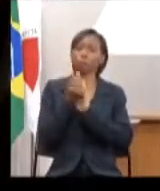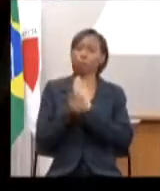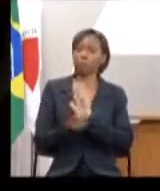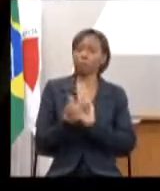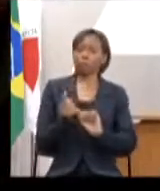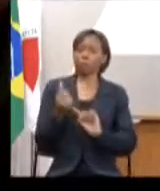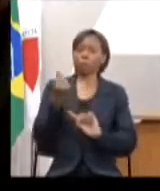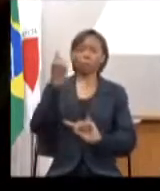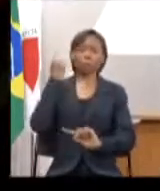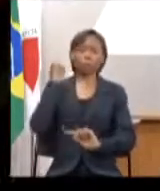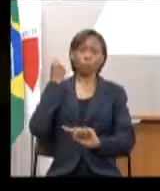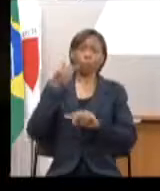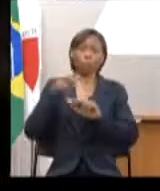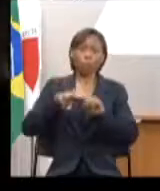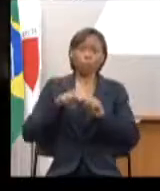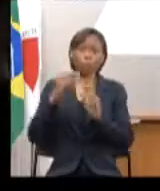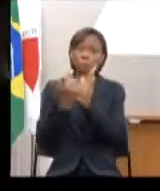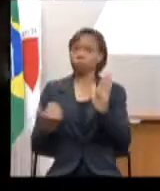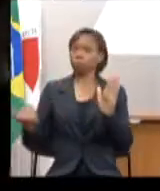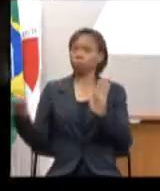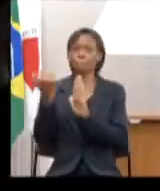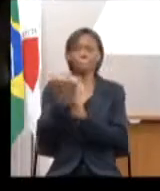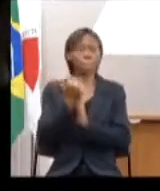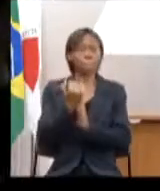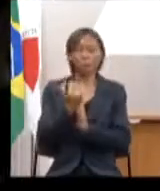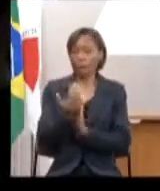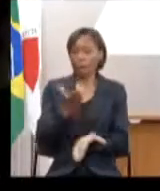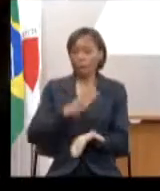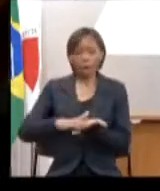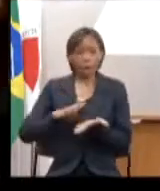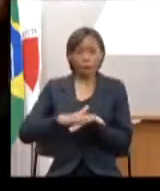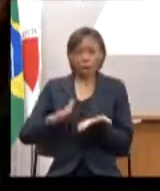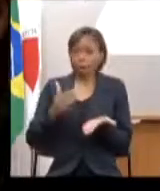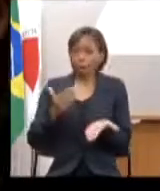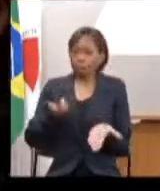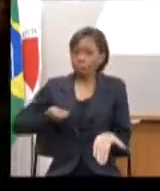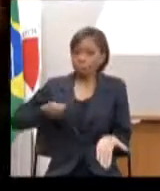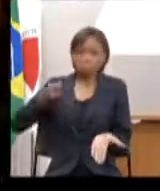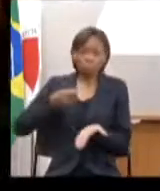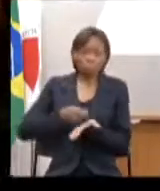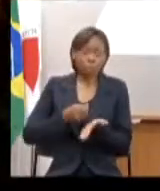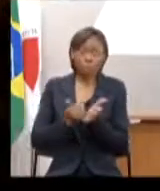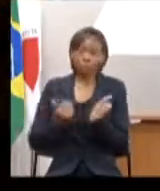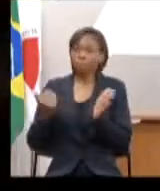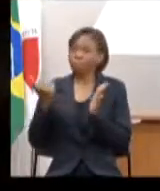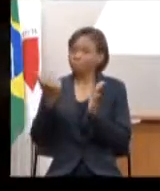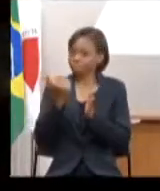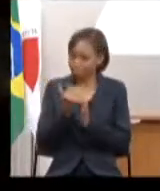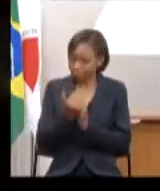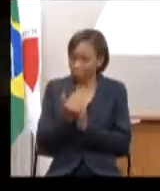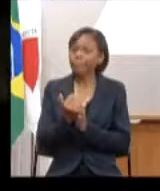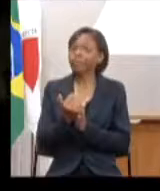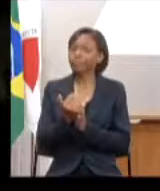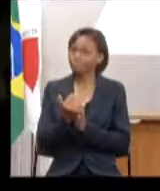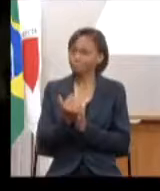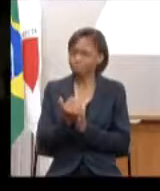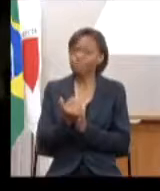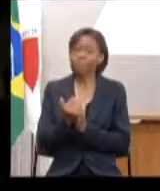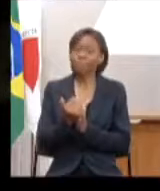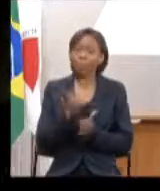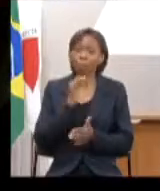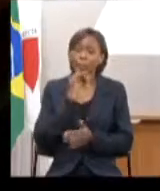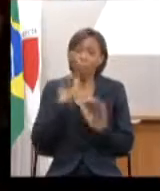execução é bem maior do que a ilusão de ótica de uma leitura superficial exclusivamente da LOA,